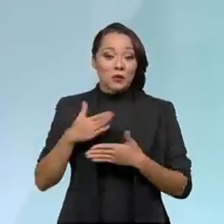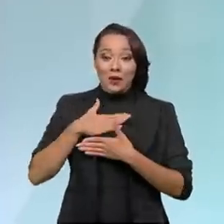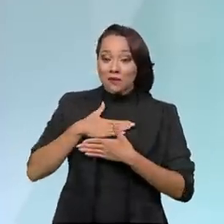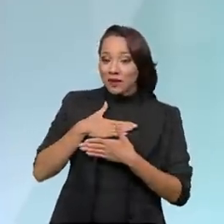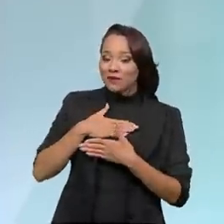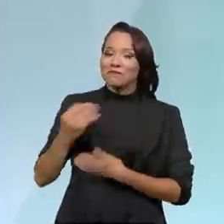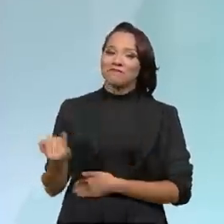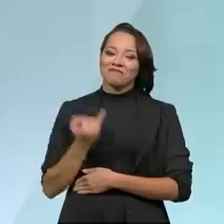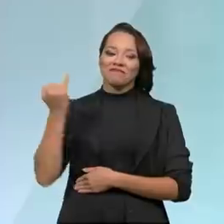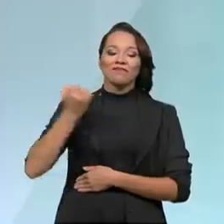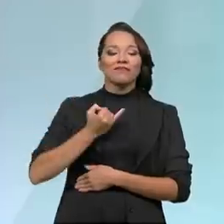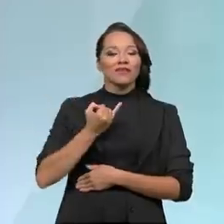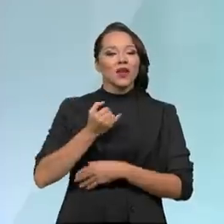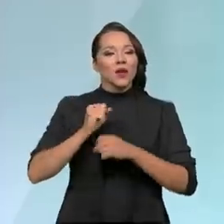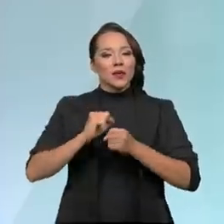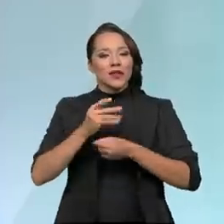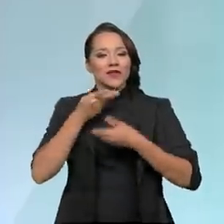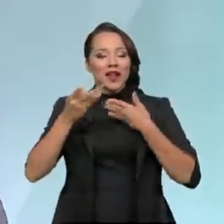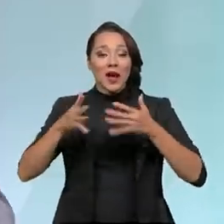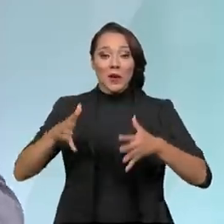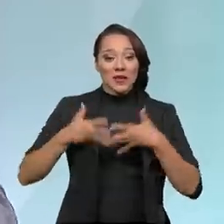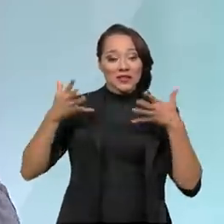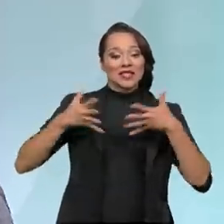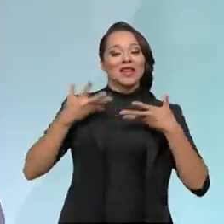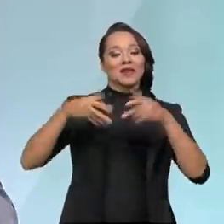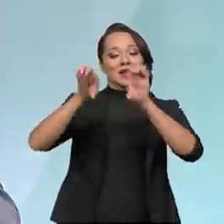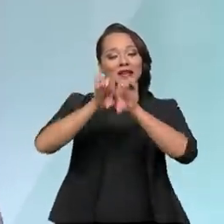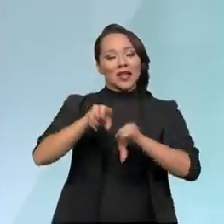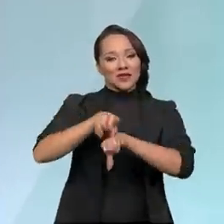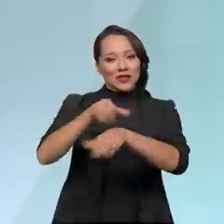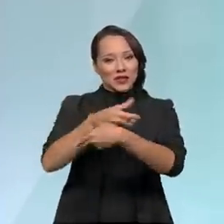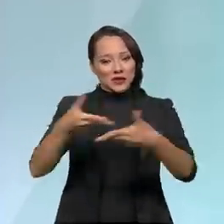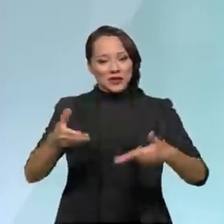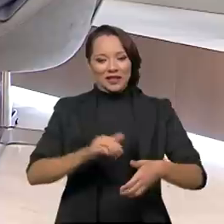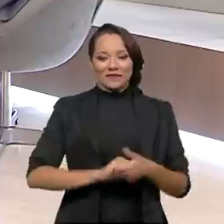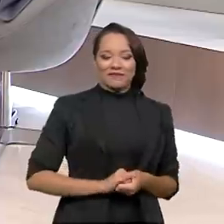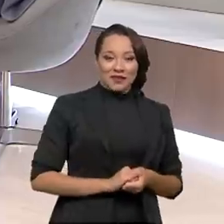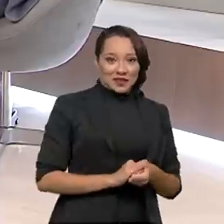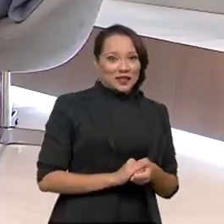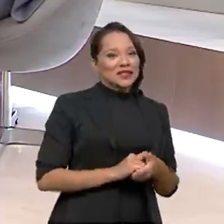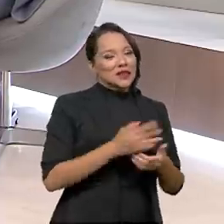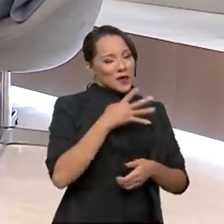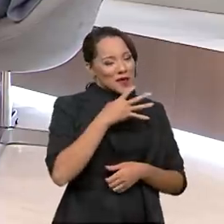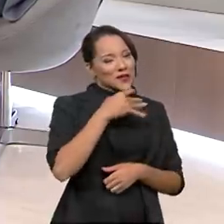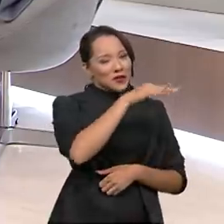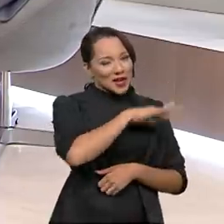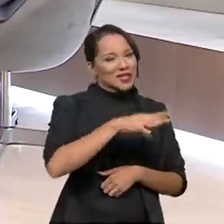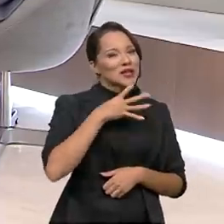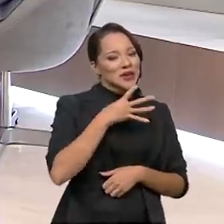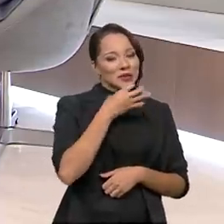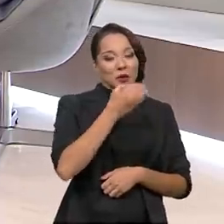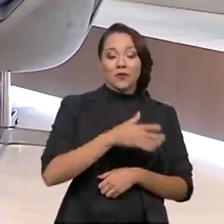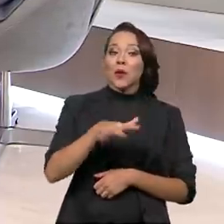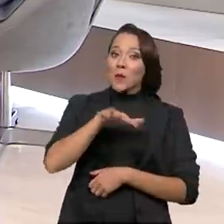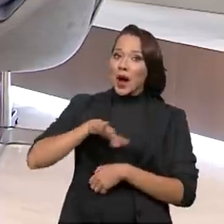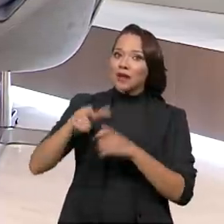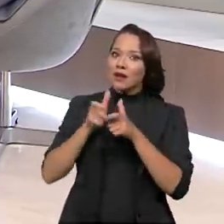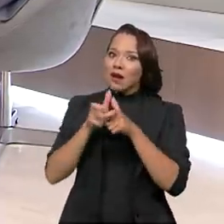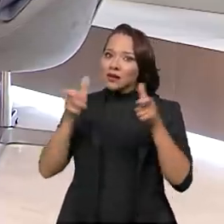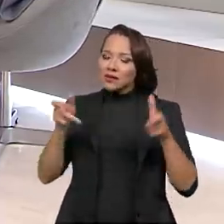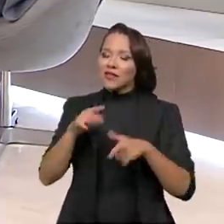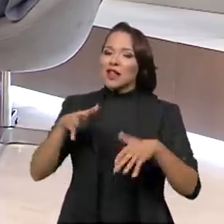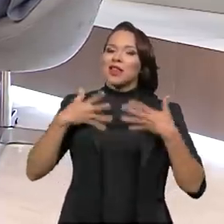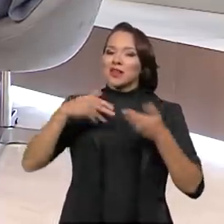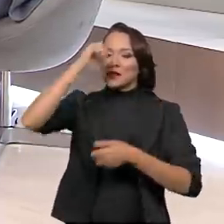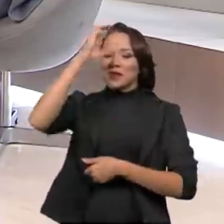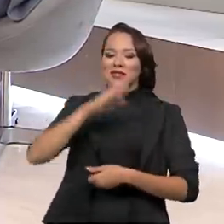muito importante poder falar com entusiasmo da infraestrutura, é uma coisa que a gente gosta. Uma área que o senhor conhece muito bem também. Uma área que está crescendo e que vai dar muita